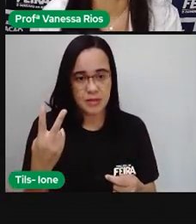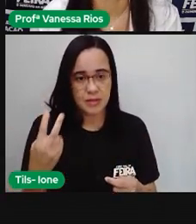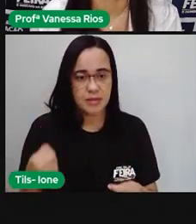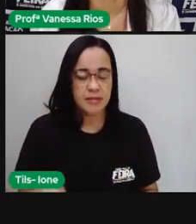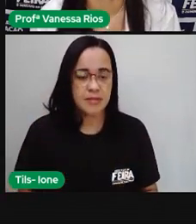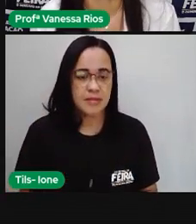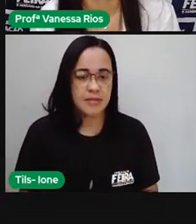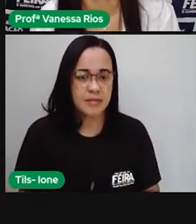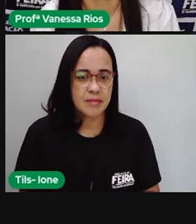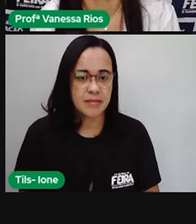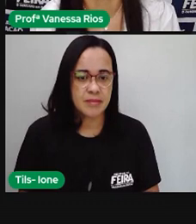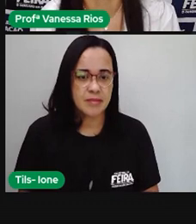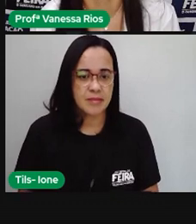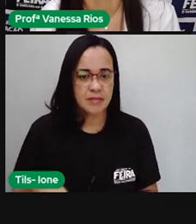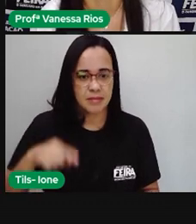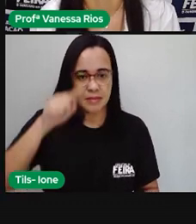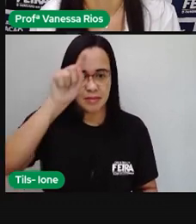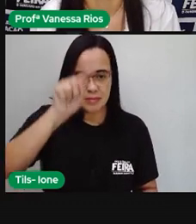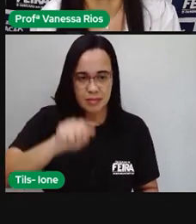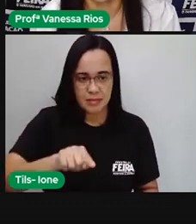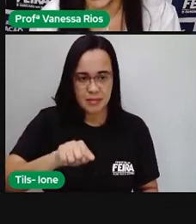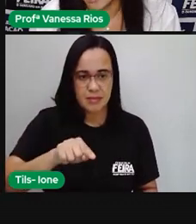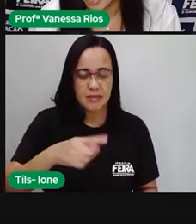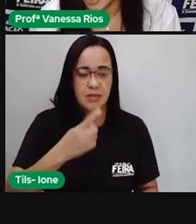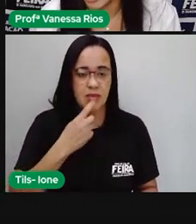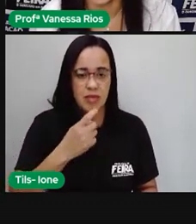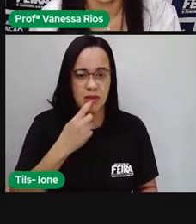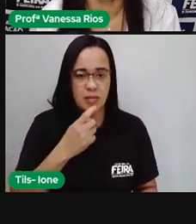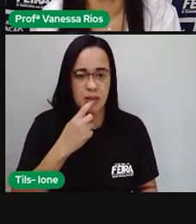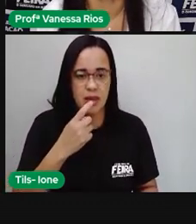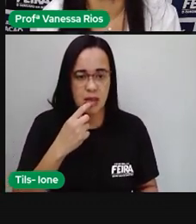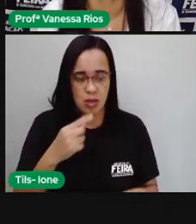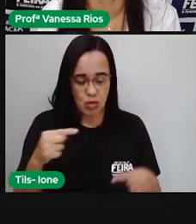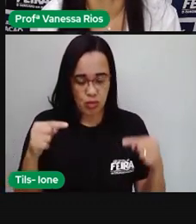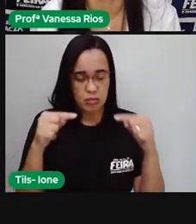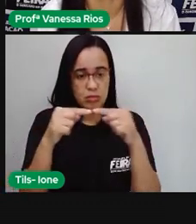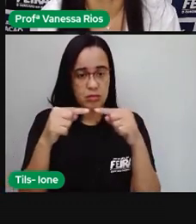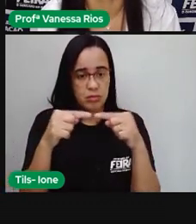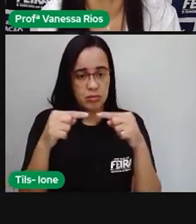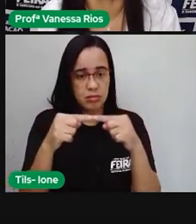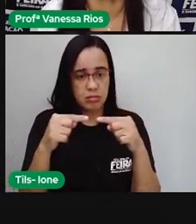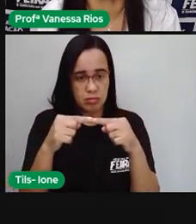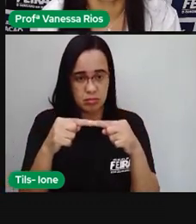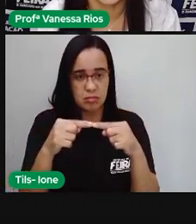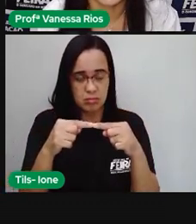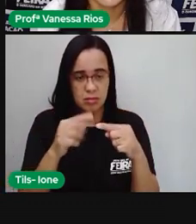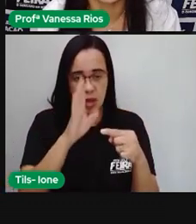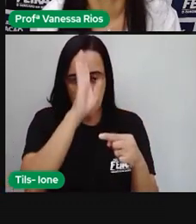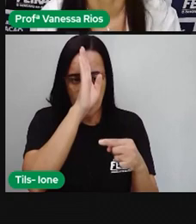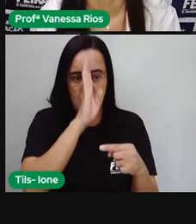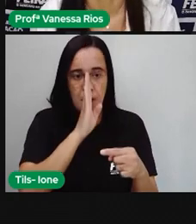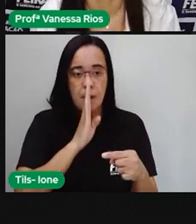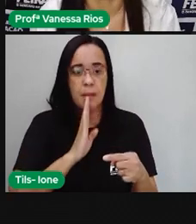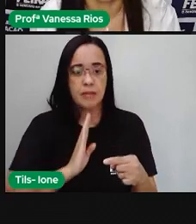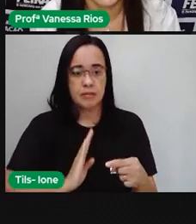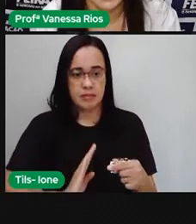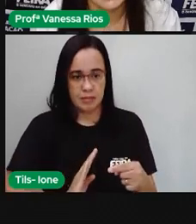percebe que uma parte corresponde à outra parte. Então, quando pergunta é simétrico ou assimétrico?